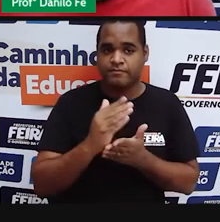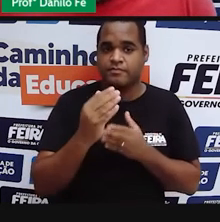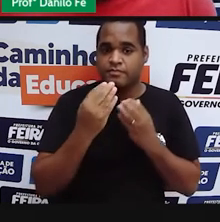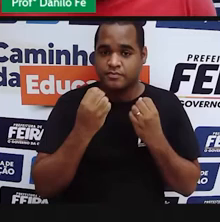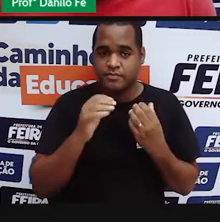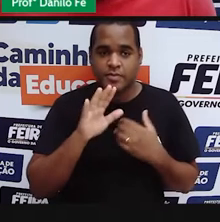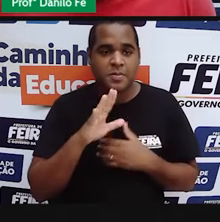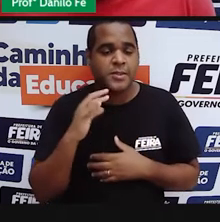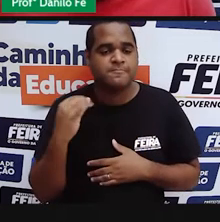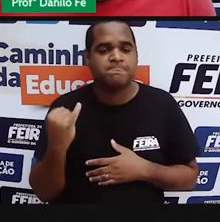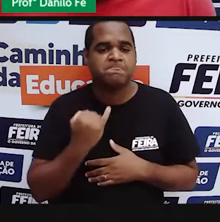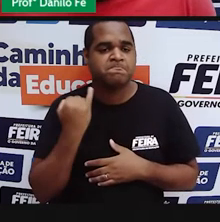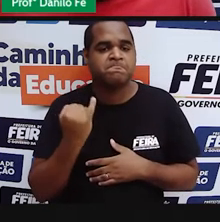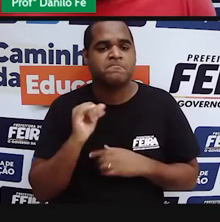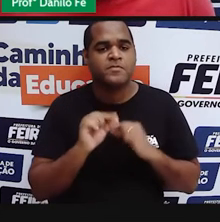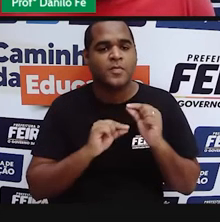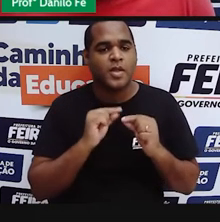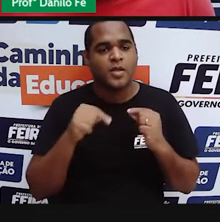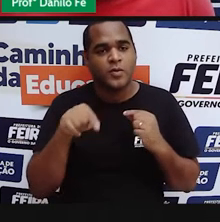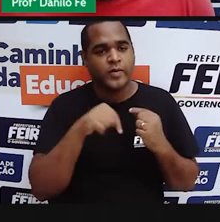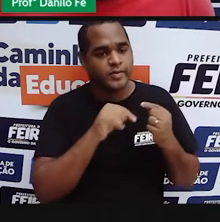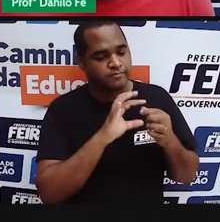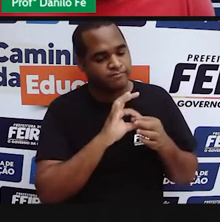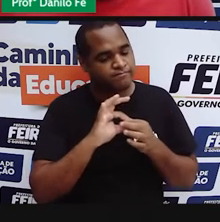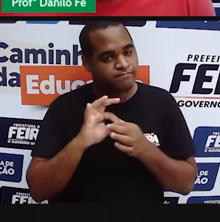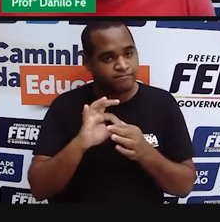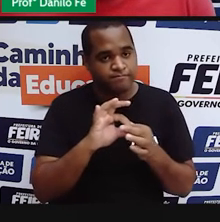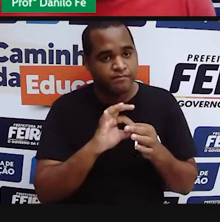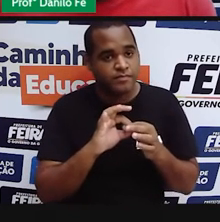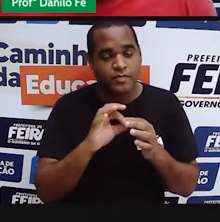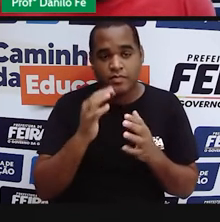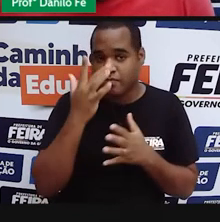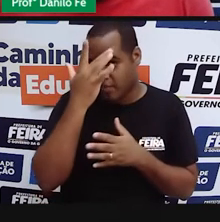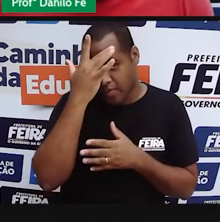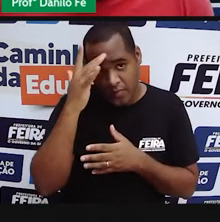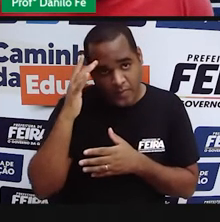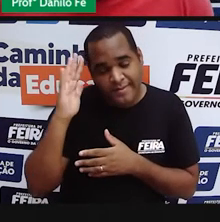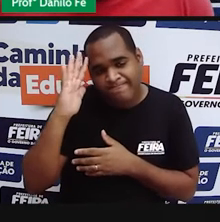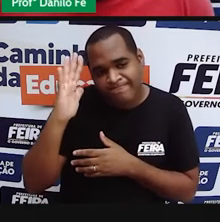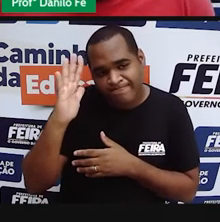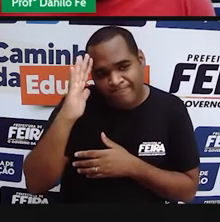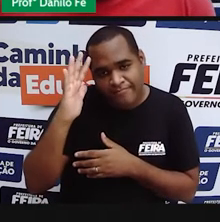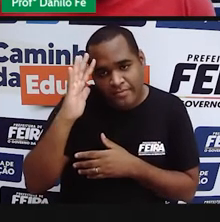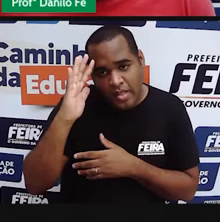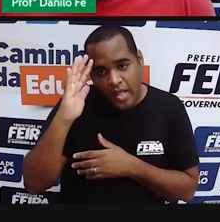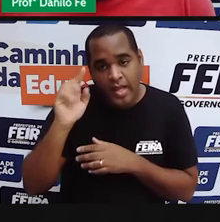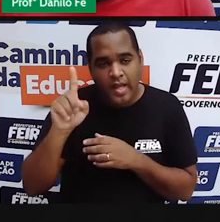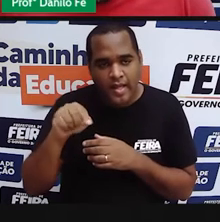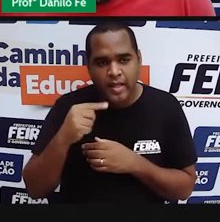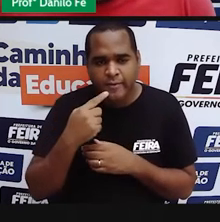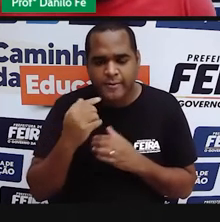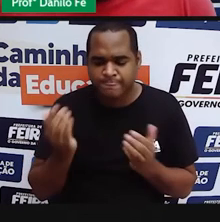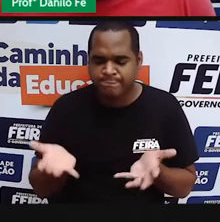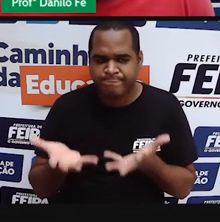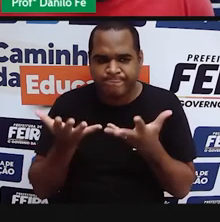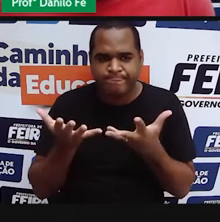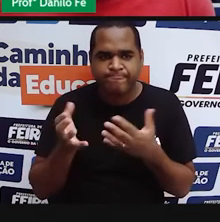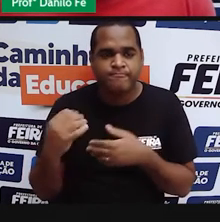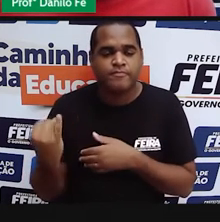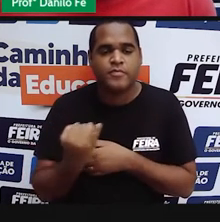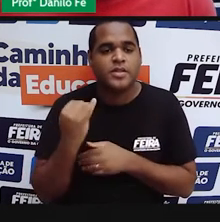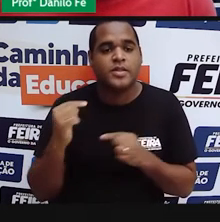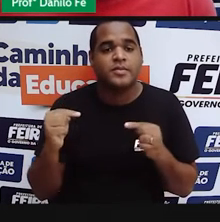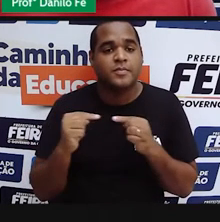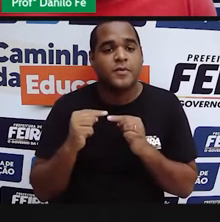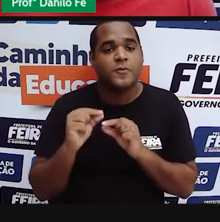Bem, é importante a gente relacionar algumas pessoas, alguns pensadores, que tiveram grande relevância